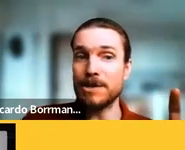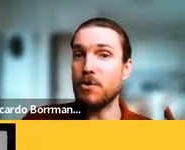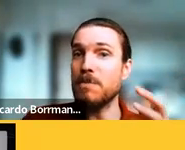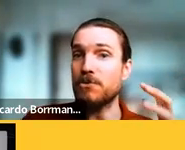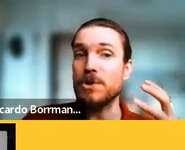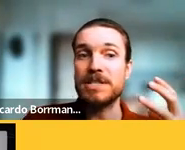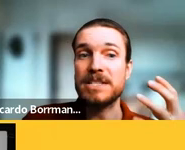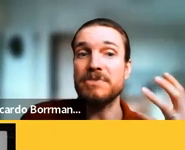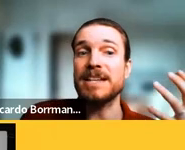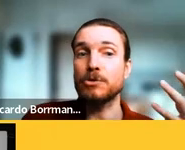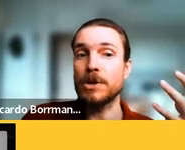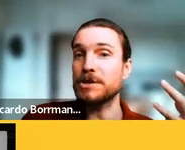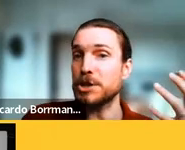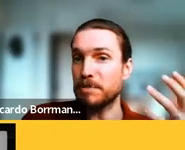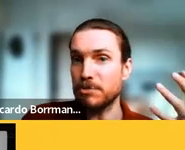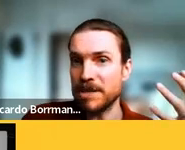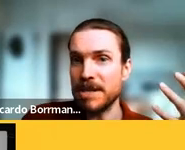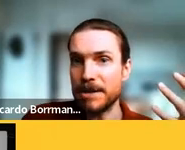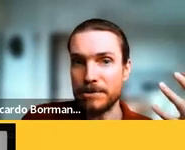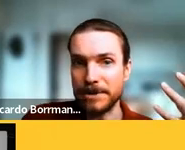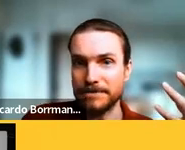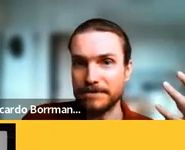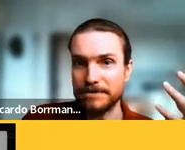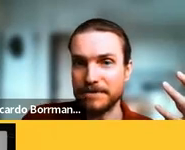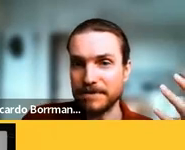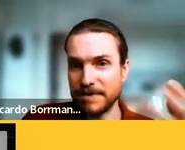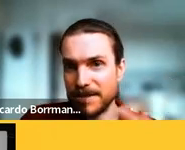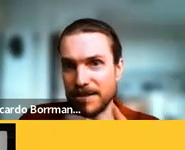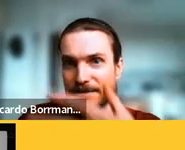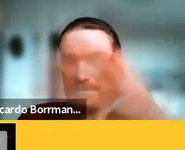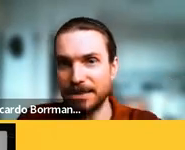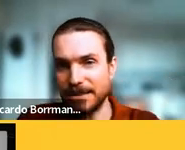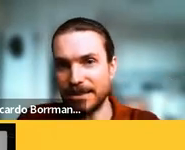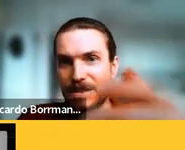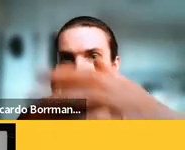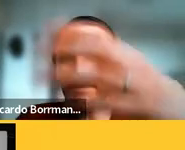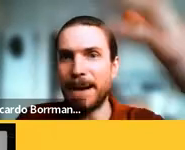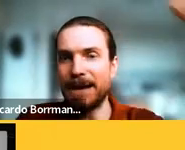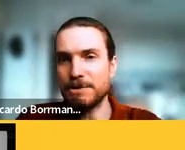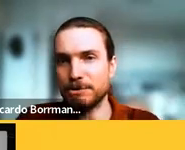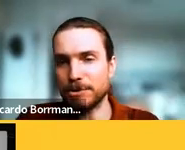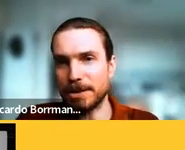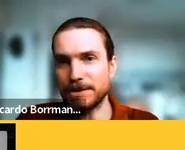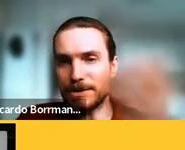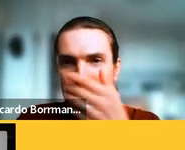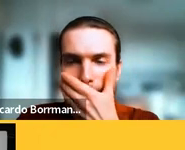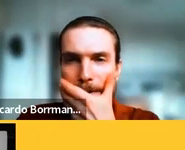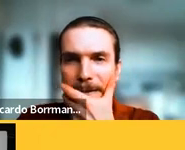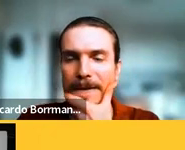alemã quase como uma força civilizadora de espírito messiânico nesse nesse paraíso